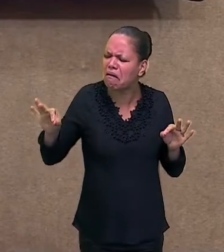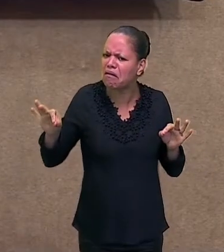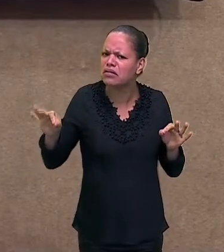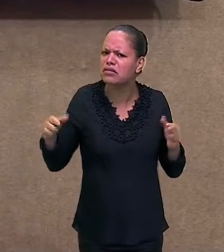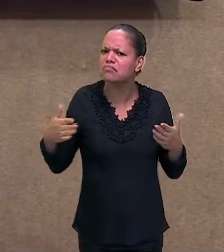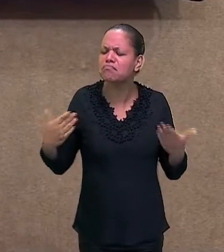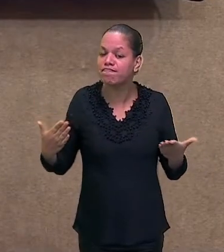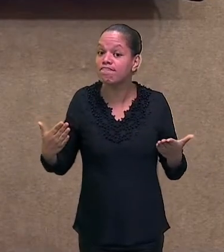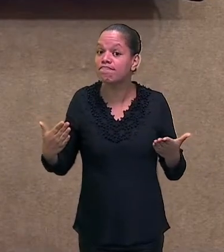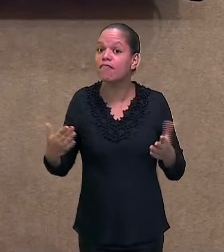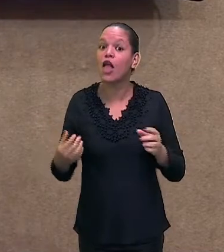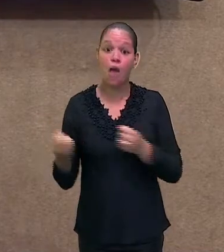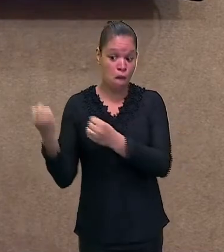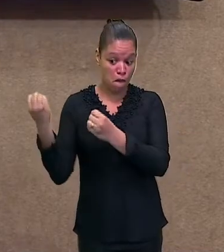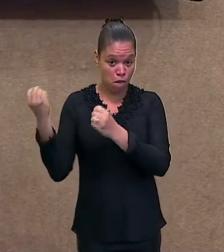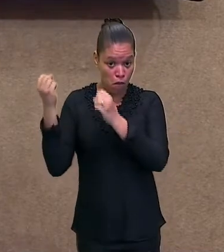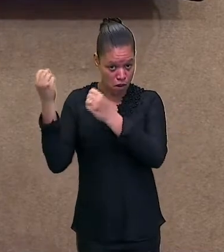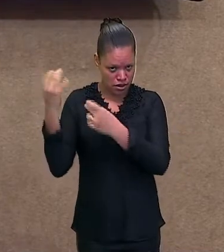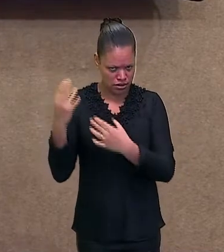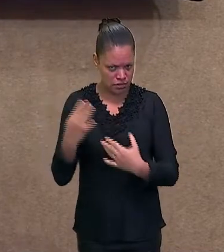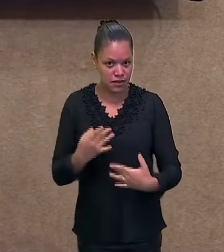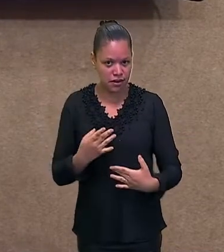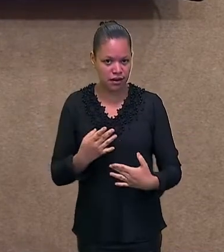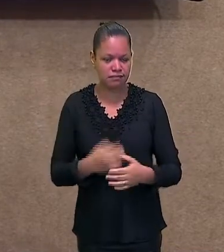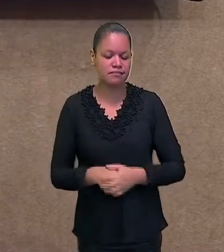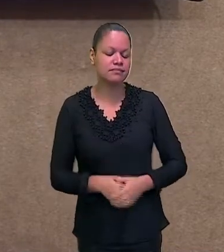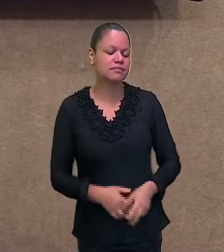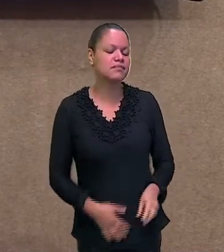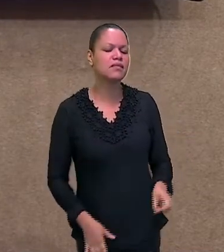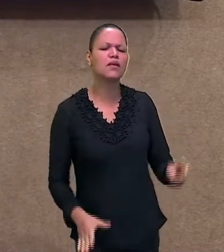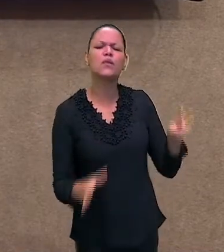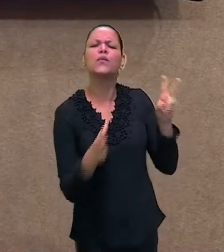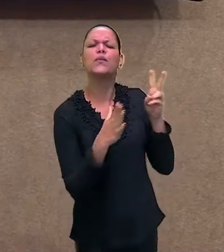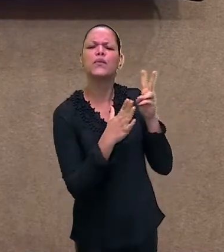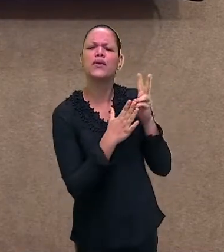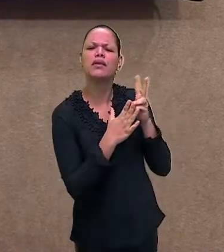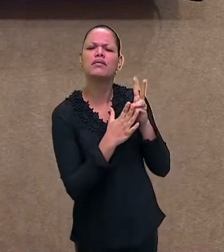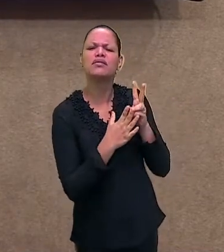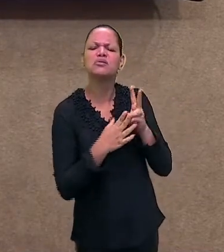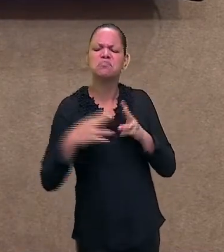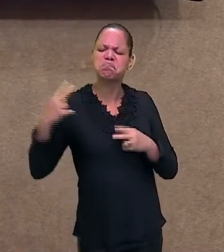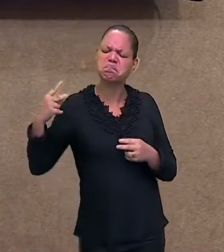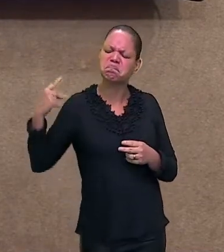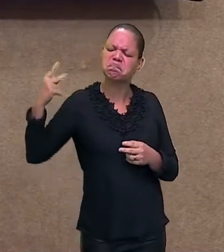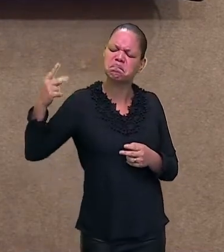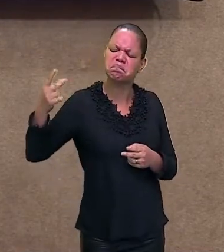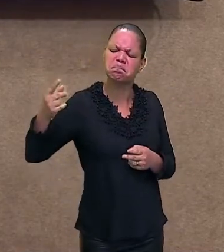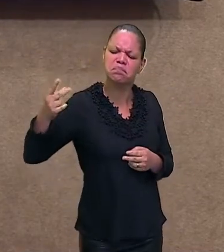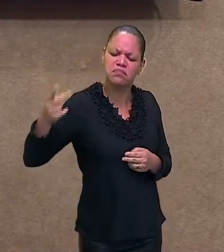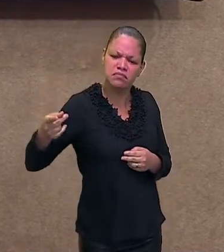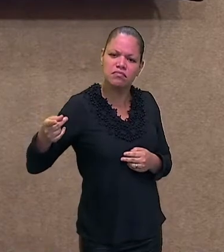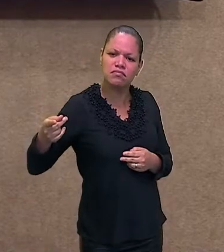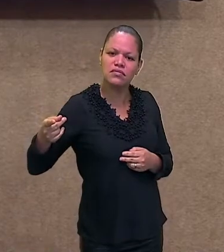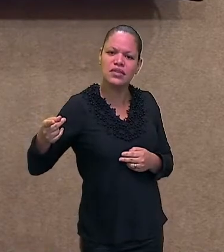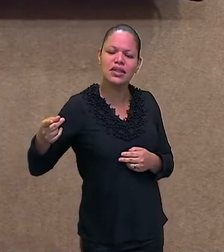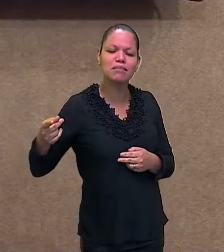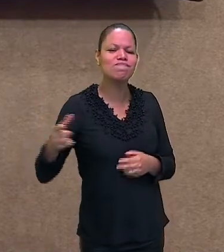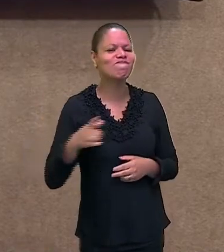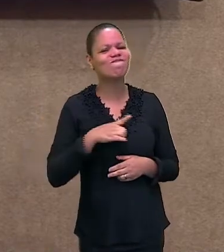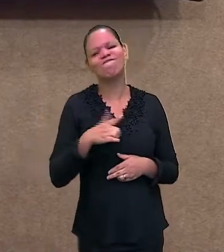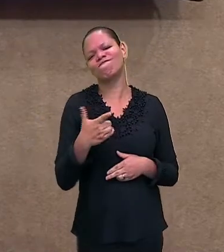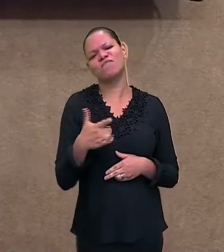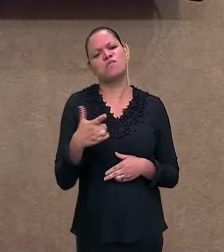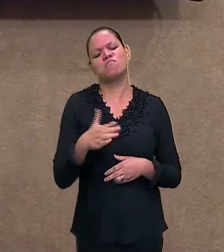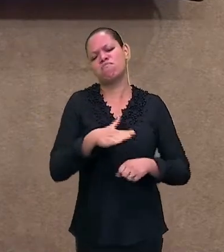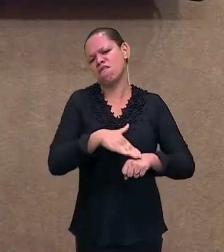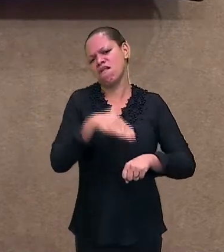anos, né? Com o passar do tempo, eles não são mais os 5 milhões que viveram lá